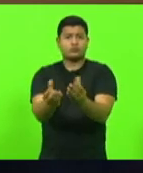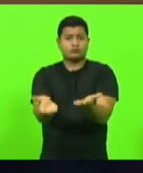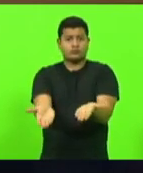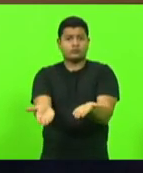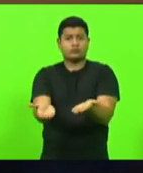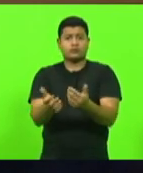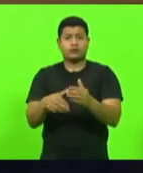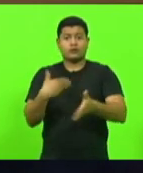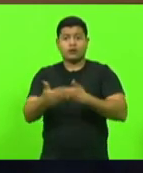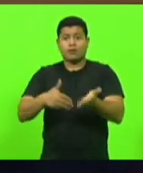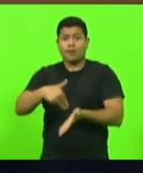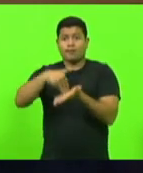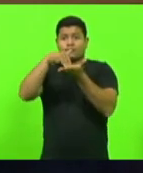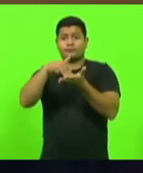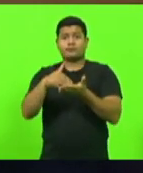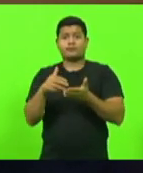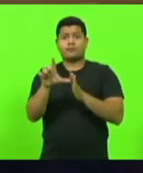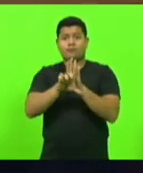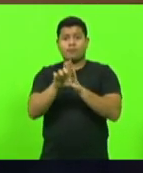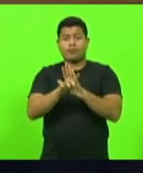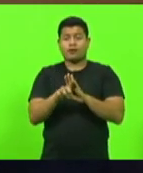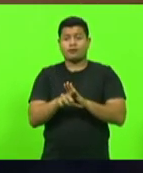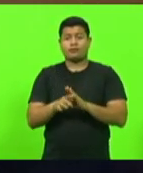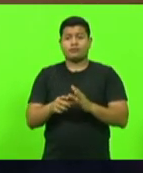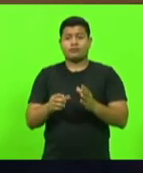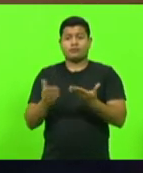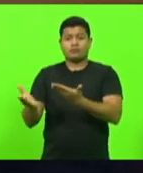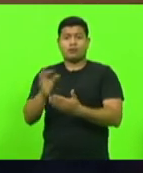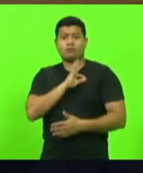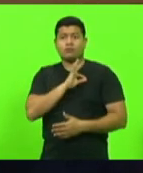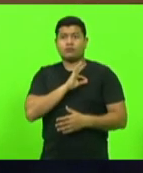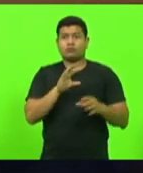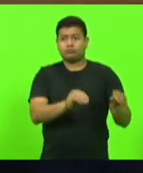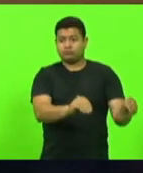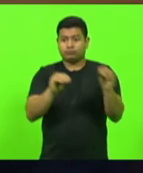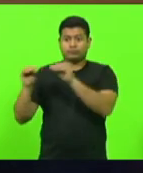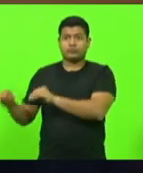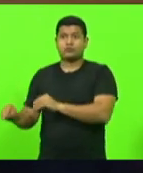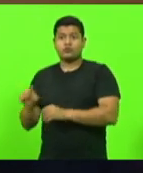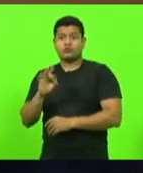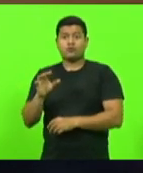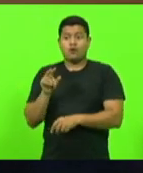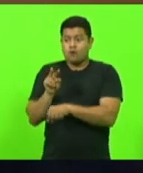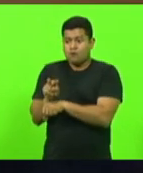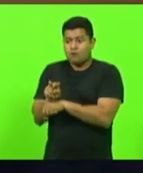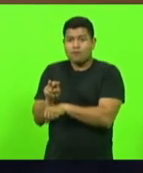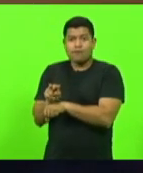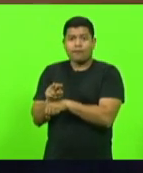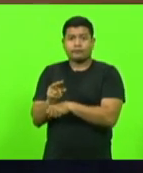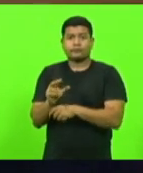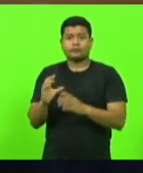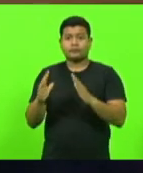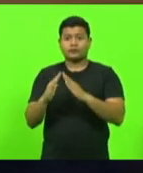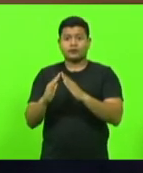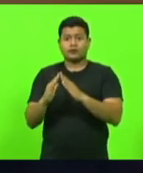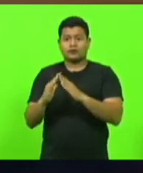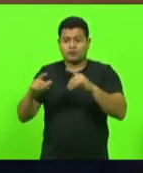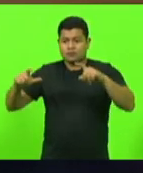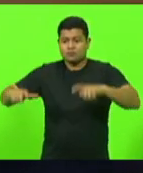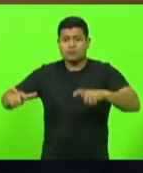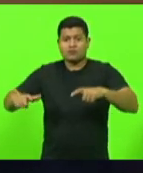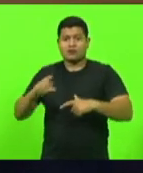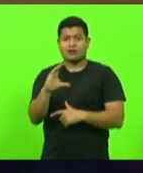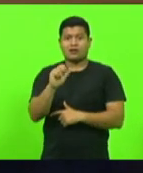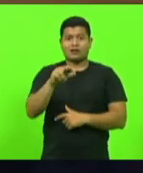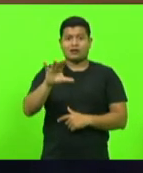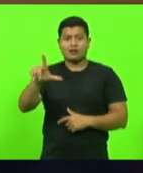foi mandado foi retirado do canil só ele cuida do canil ele tem um um amor pelo pelo cão Thor